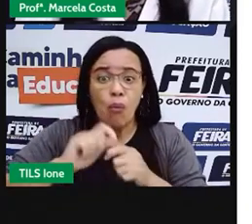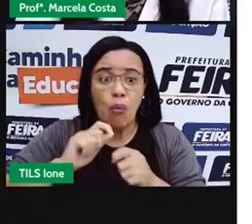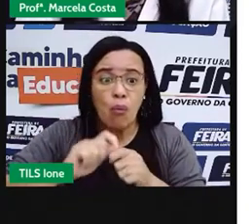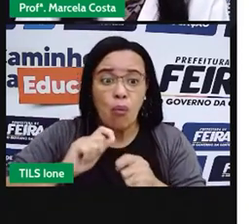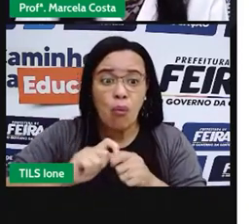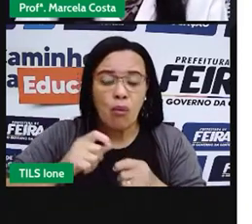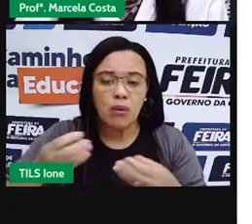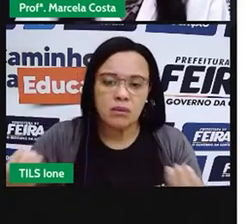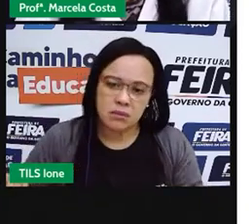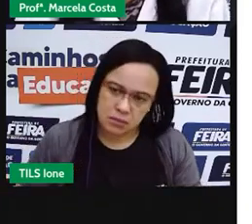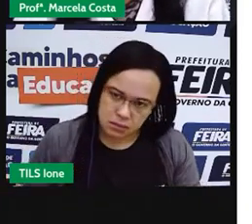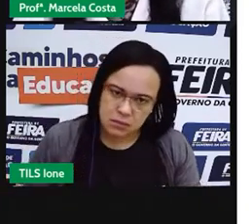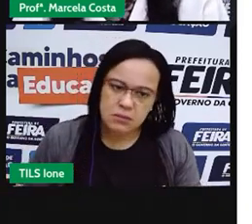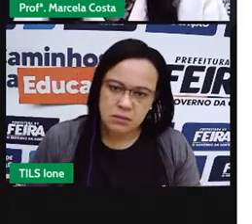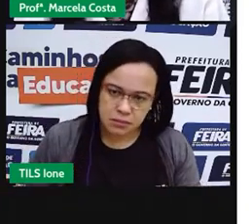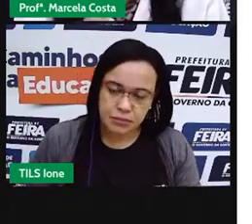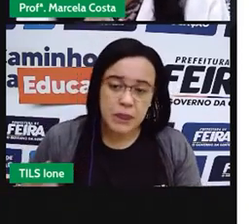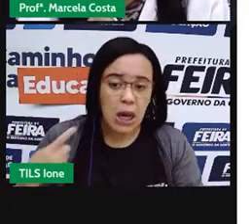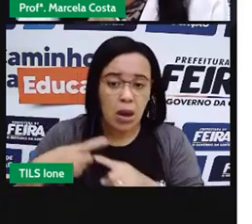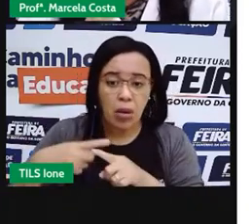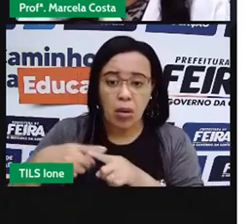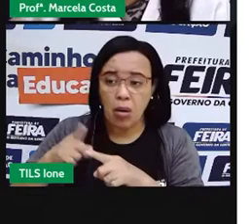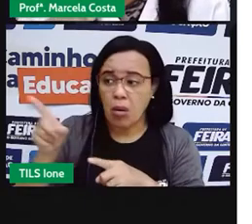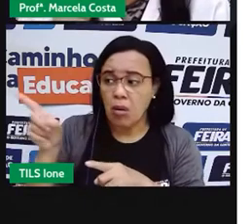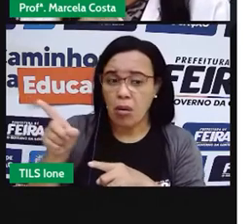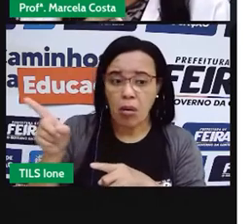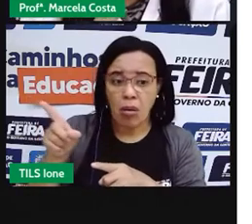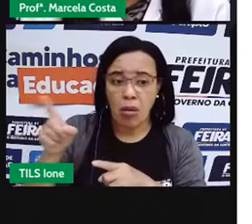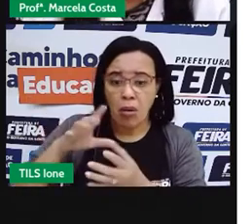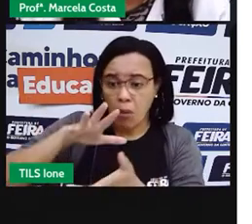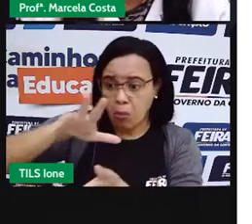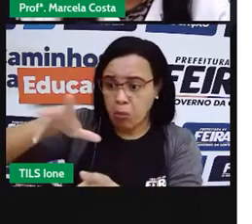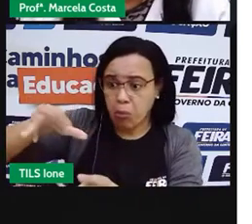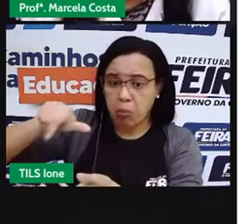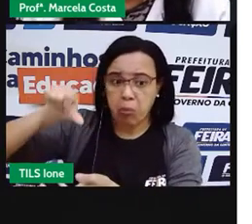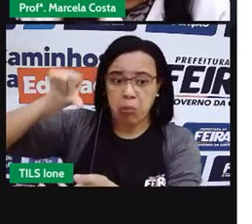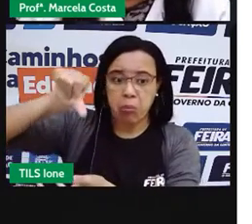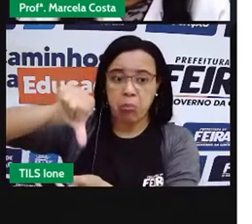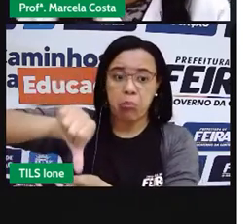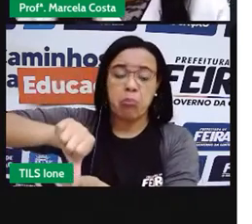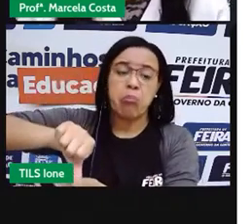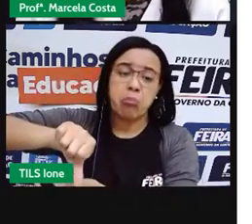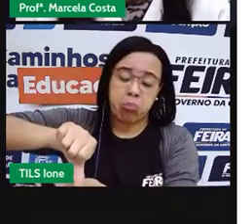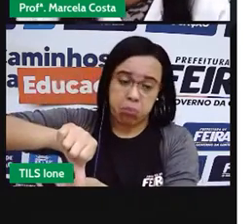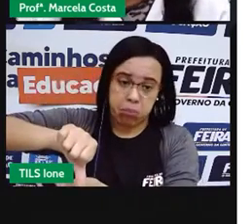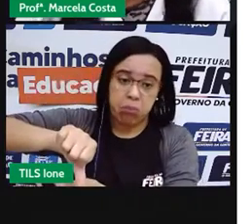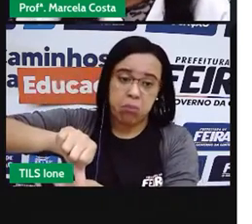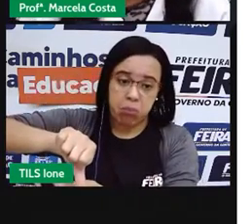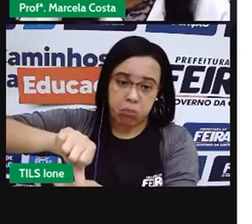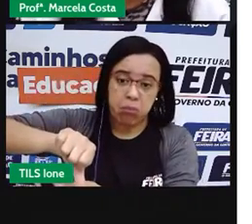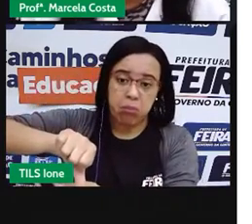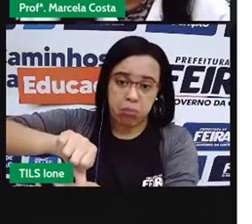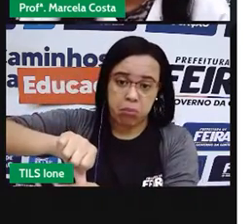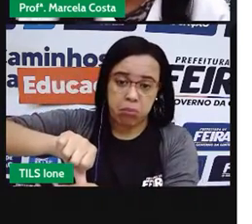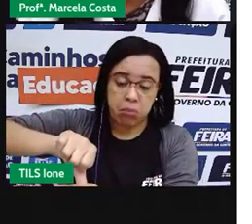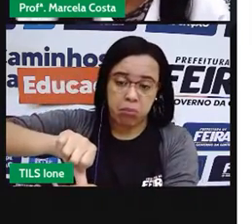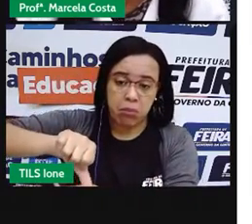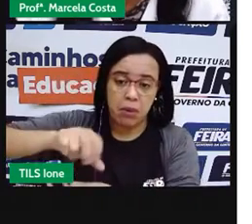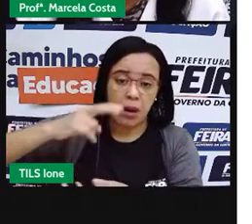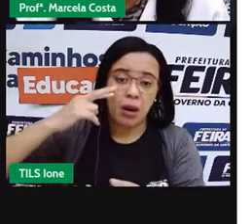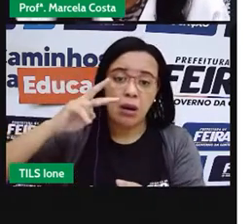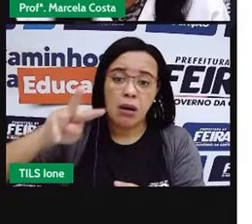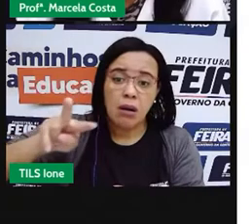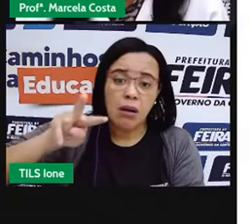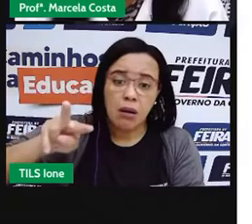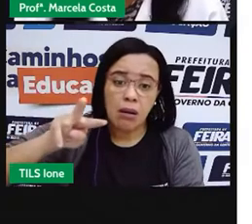Porque a herança dele, né? Quando o pai disse que o planeta ia fazer, mas agora que ele já tá adulto, olha o que que